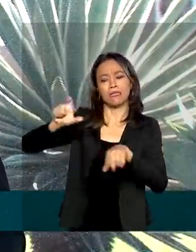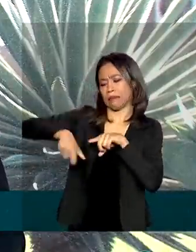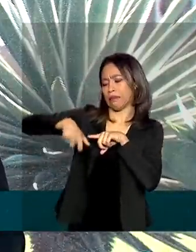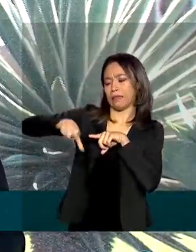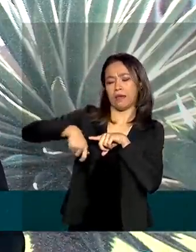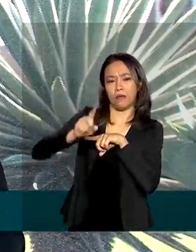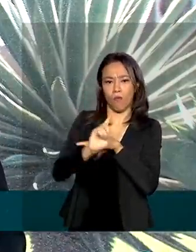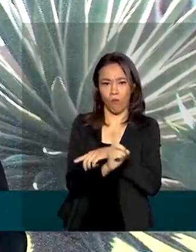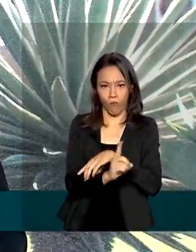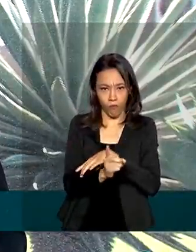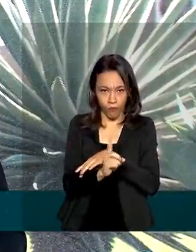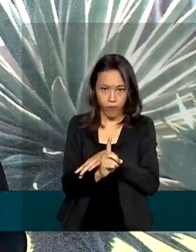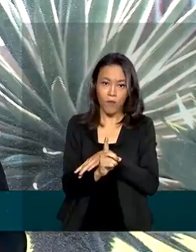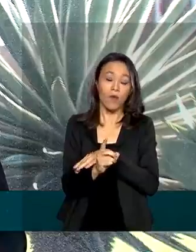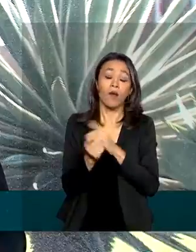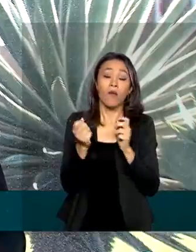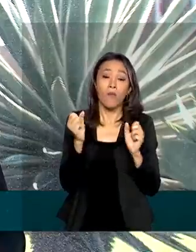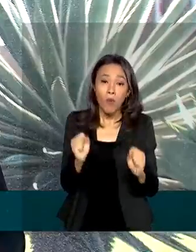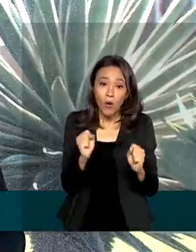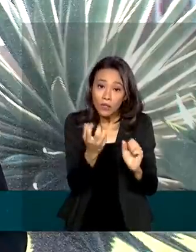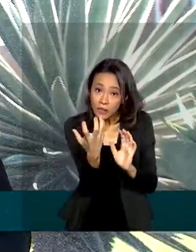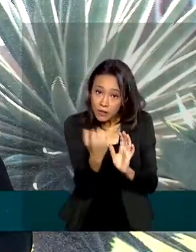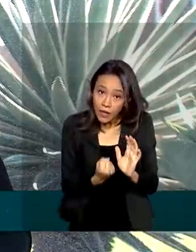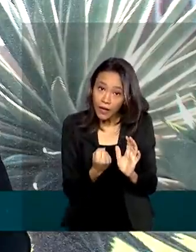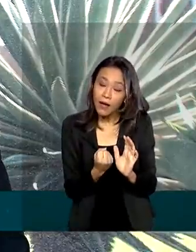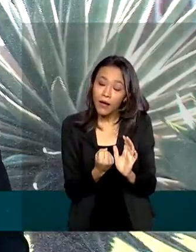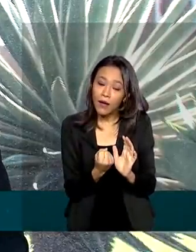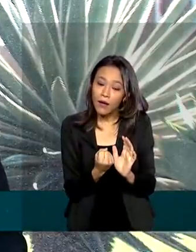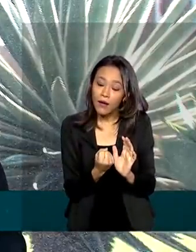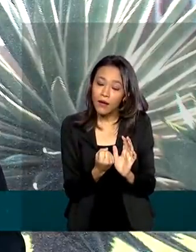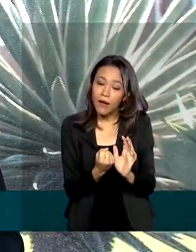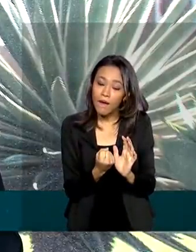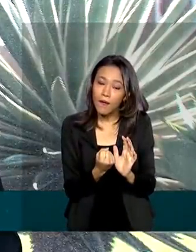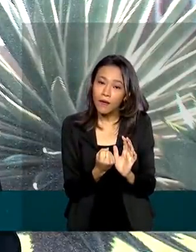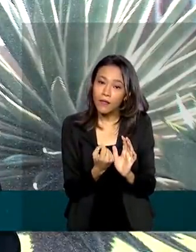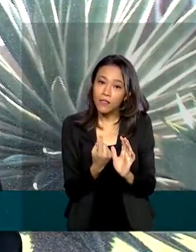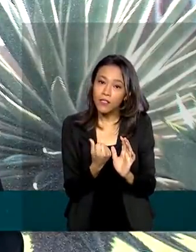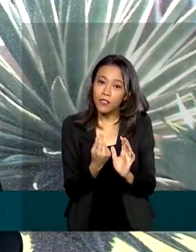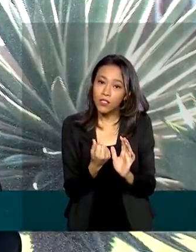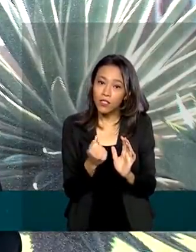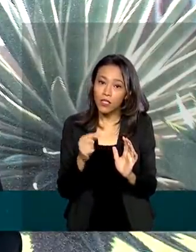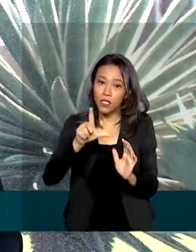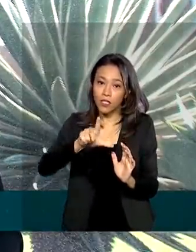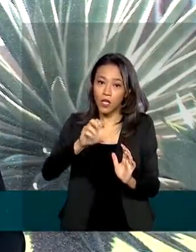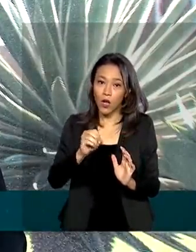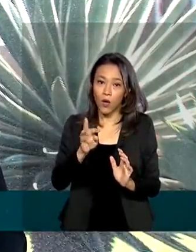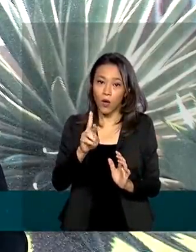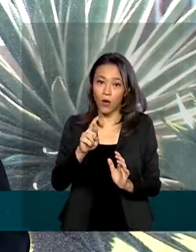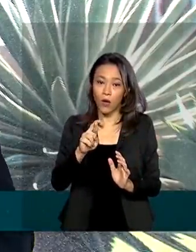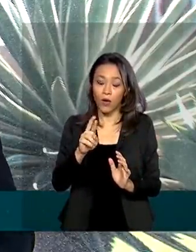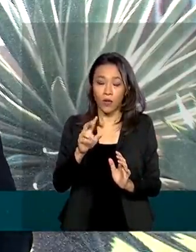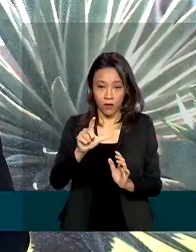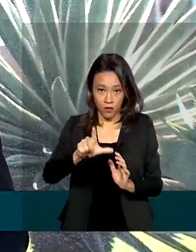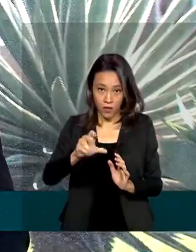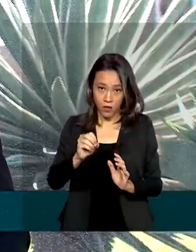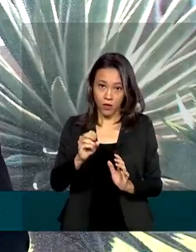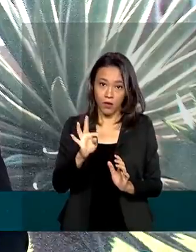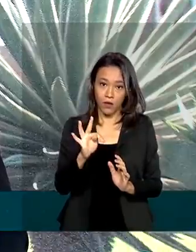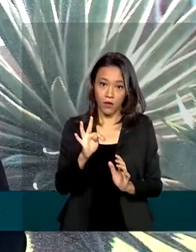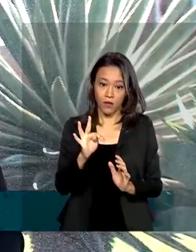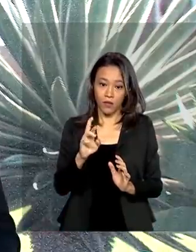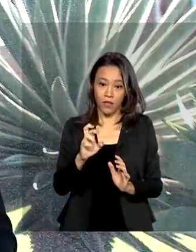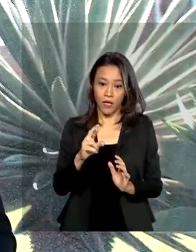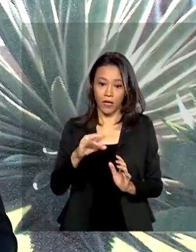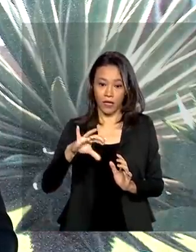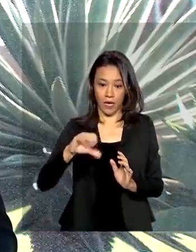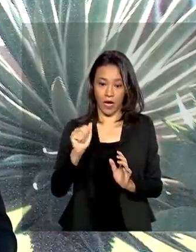E também pode ser feito esse saque nas casas lotéricas e caixas eletrônicos. Desde o dia 9 de